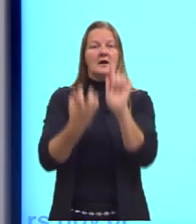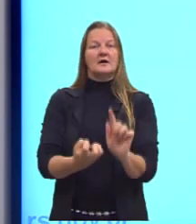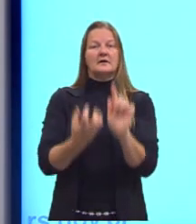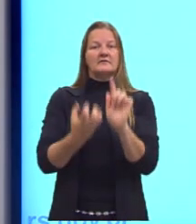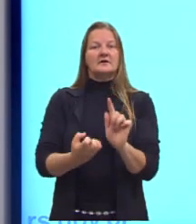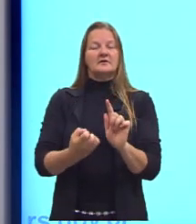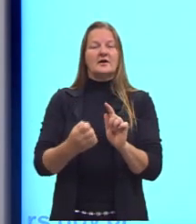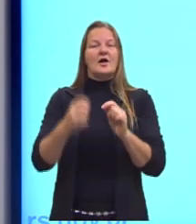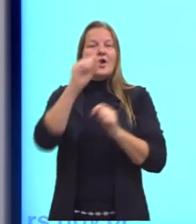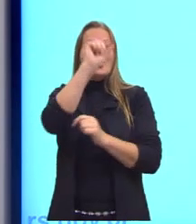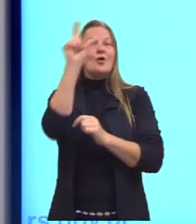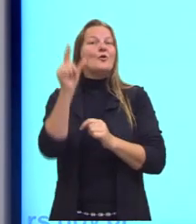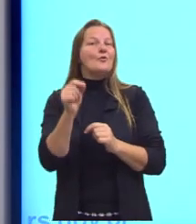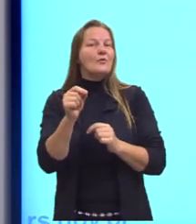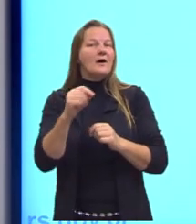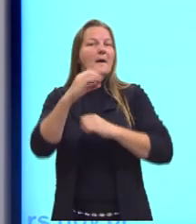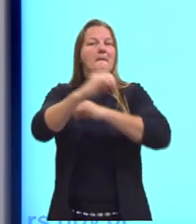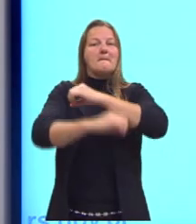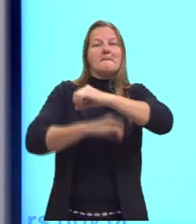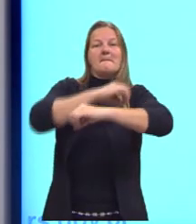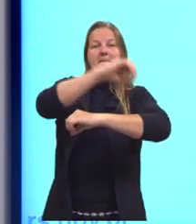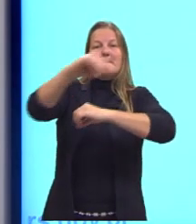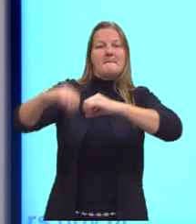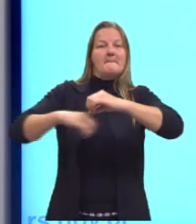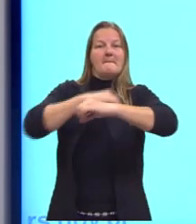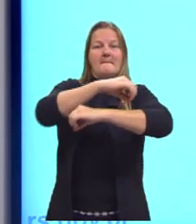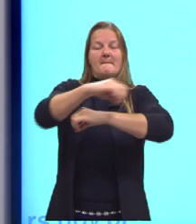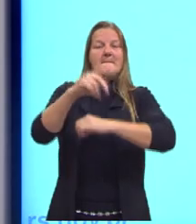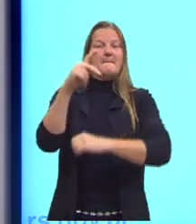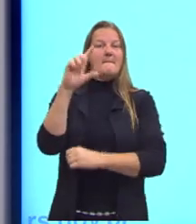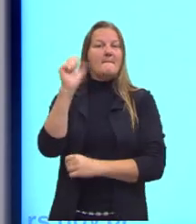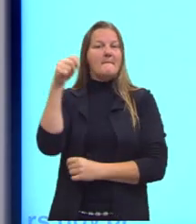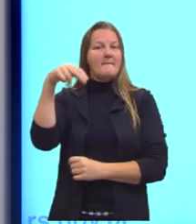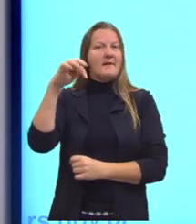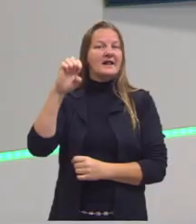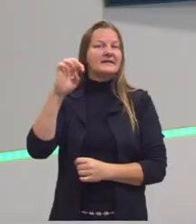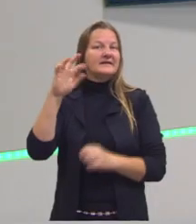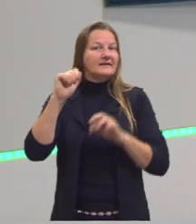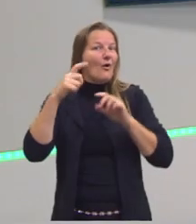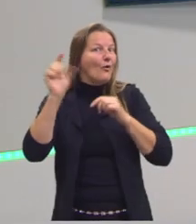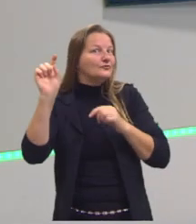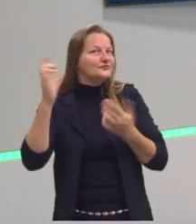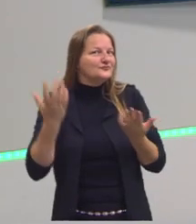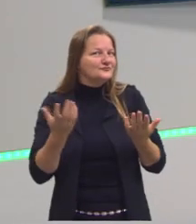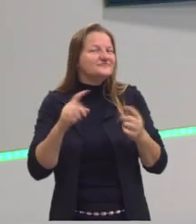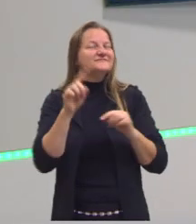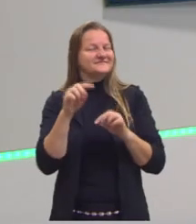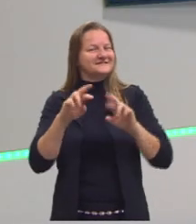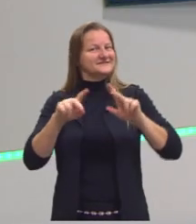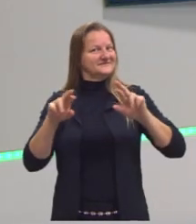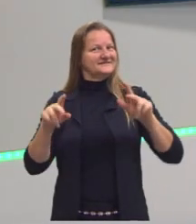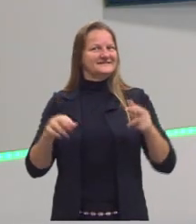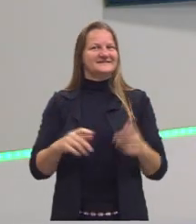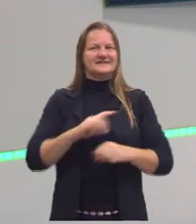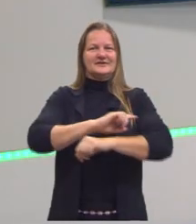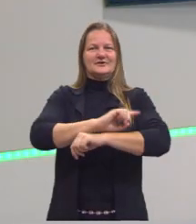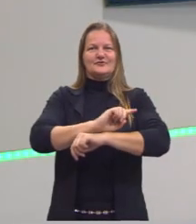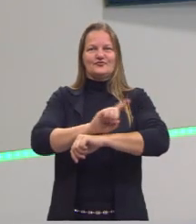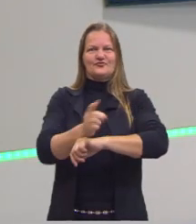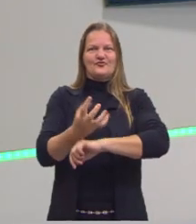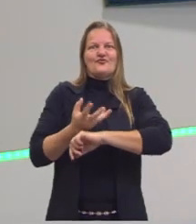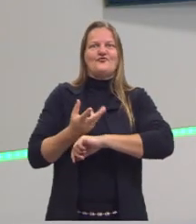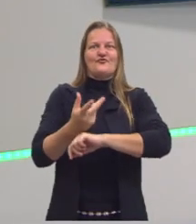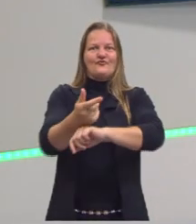na Lua, é em outro planeta. Então, o peso, ele depende dessas variáveis, massa e aceleração gravitacional.